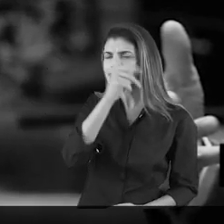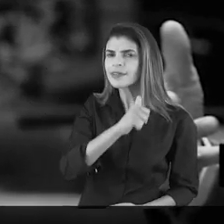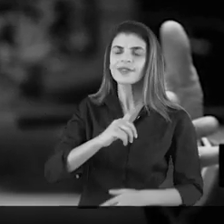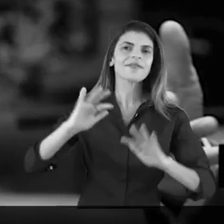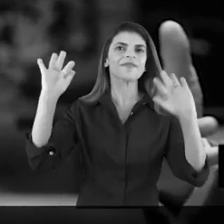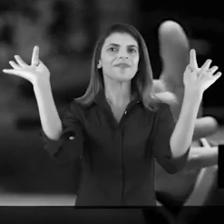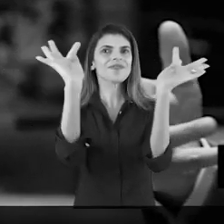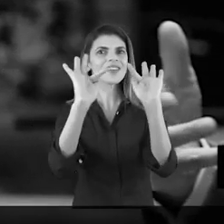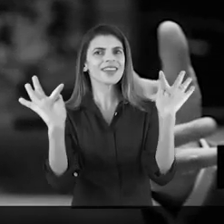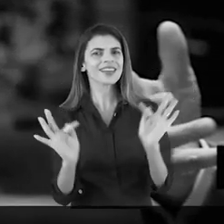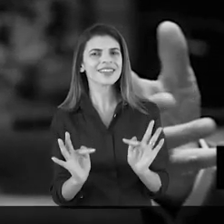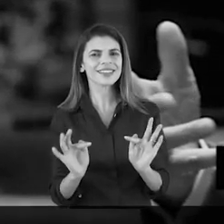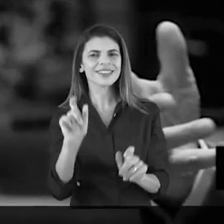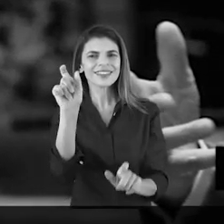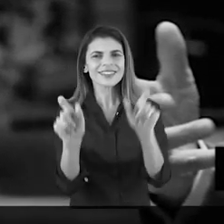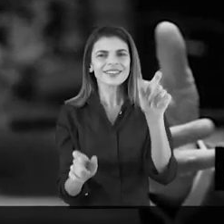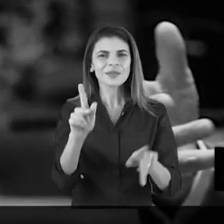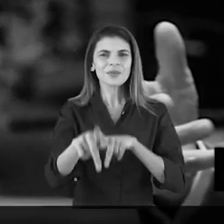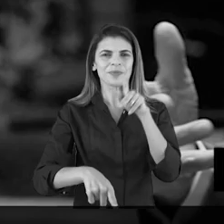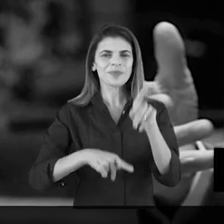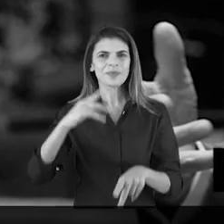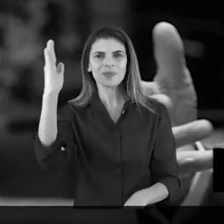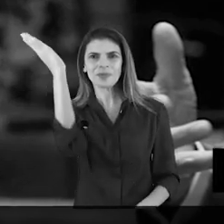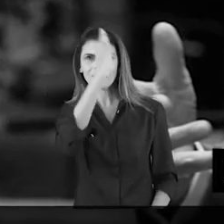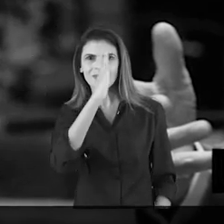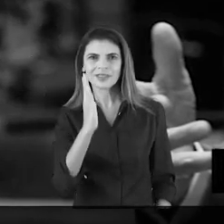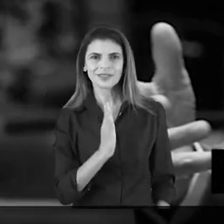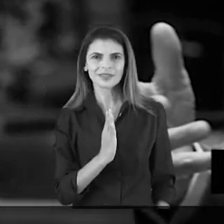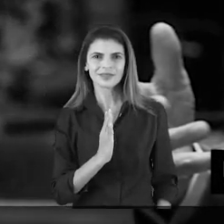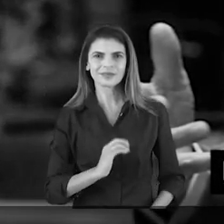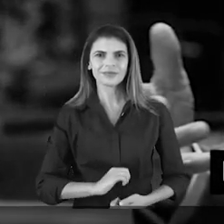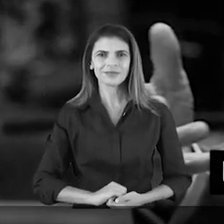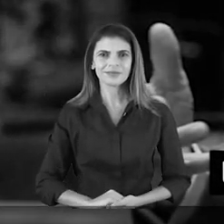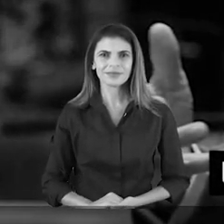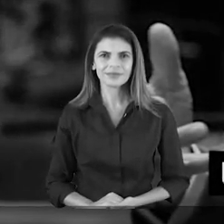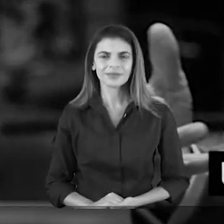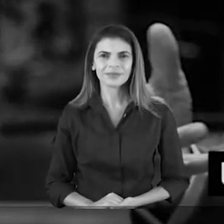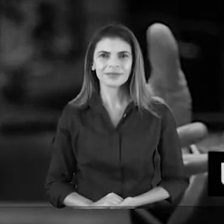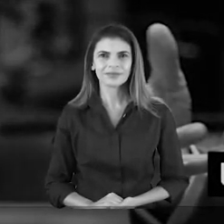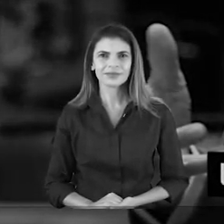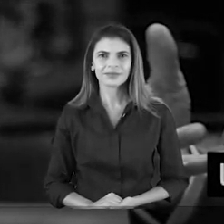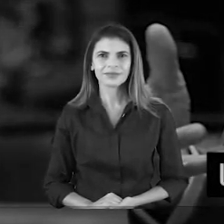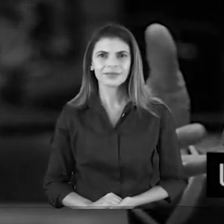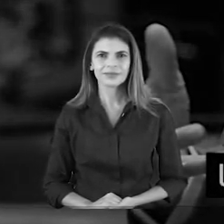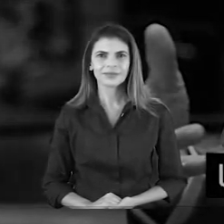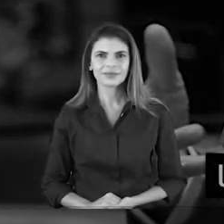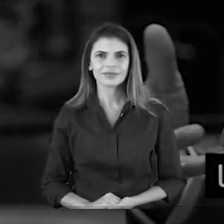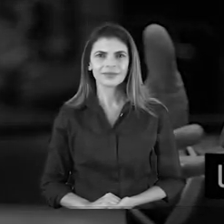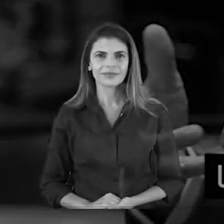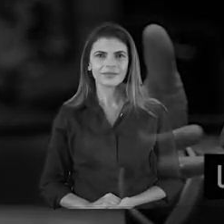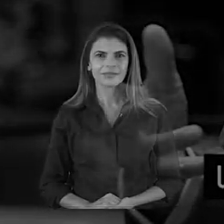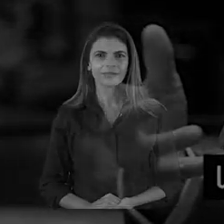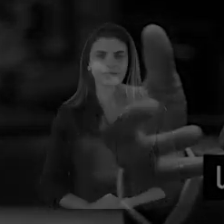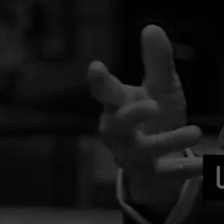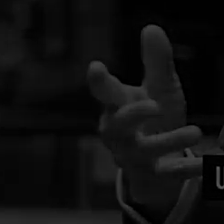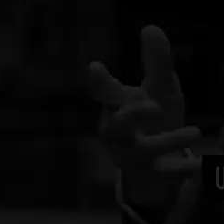a felicidade do povo brasileiro. recuperar areichada! A CIDADE